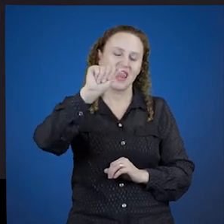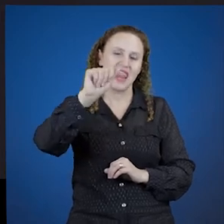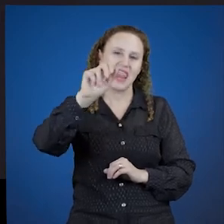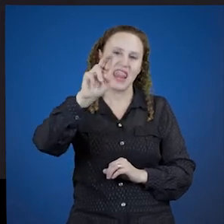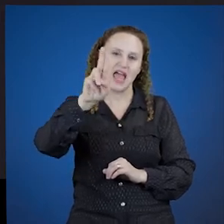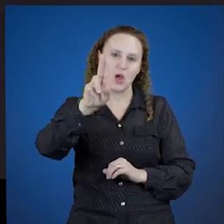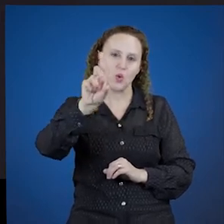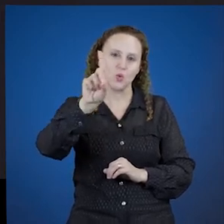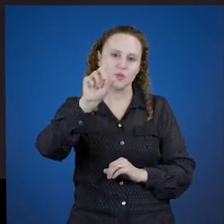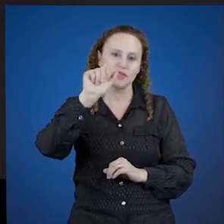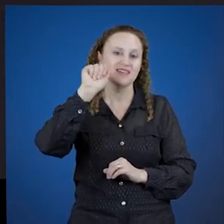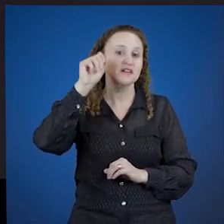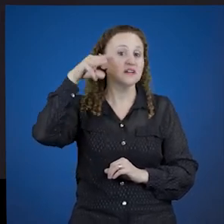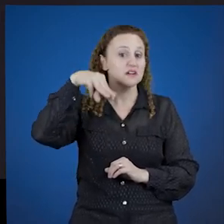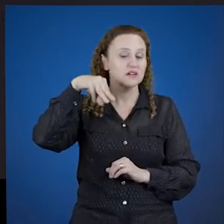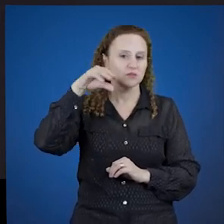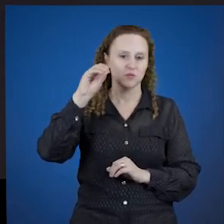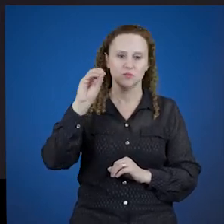laudamos.